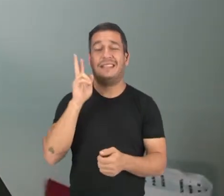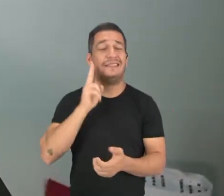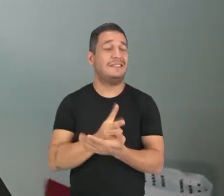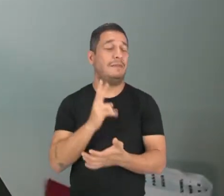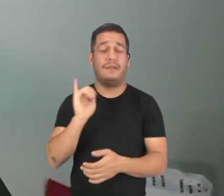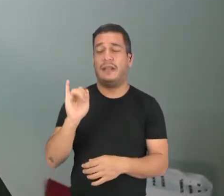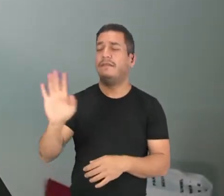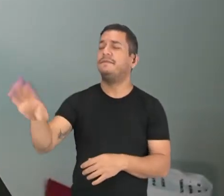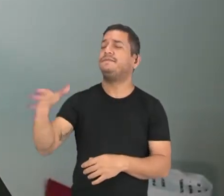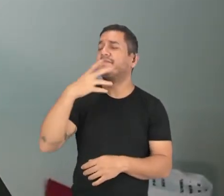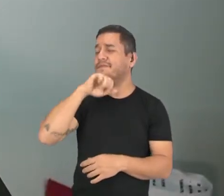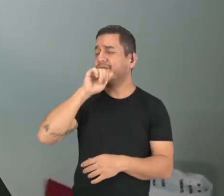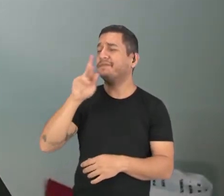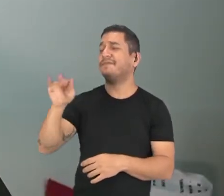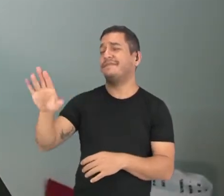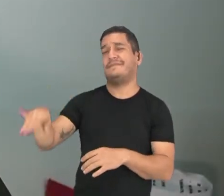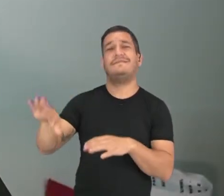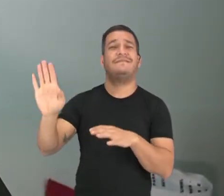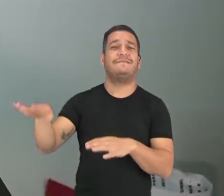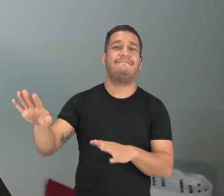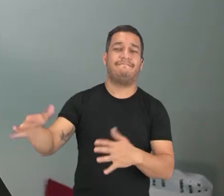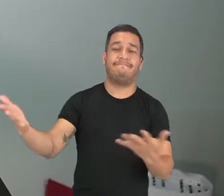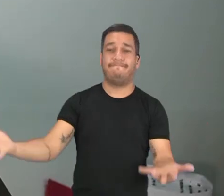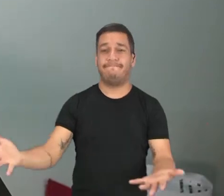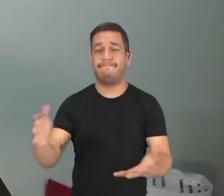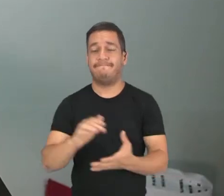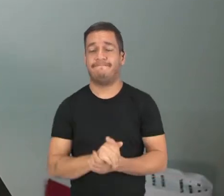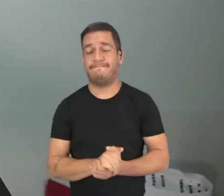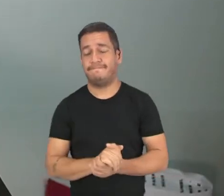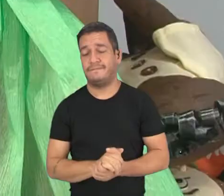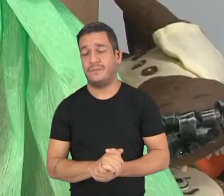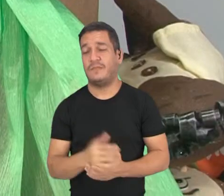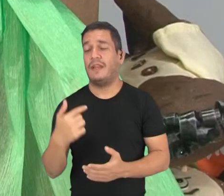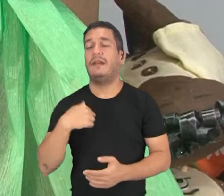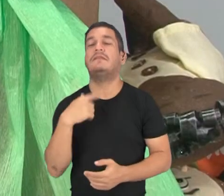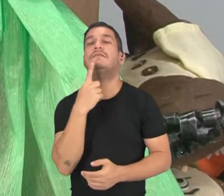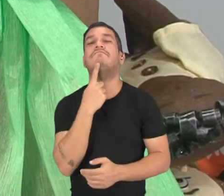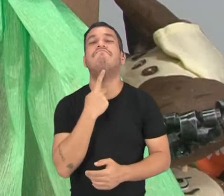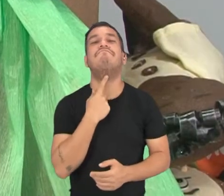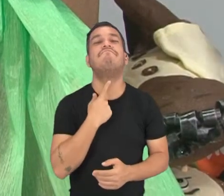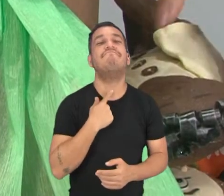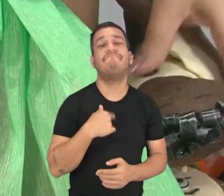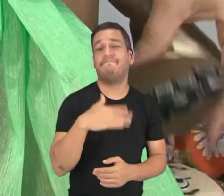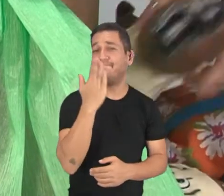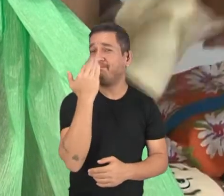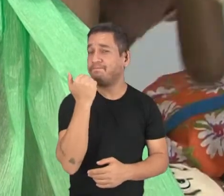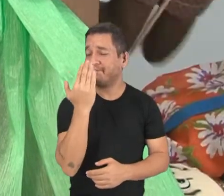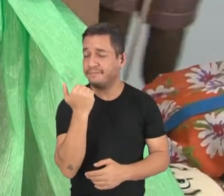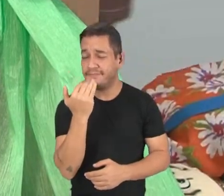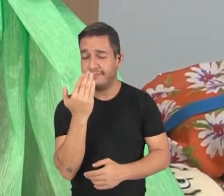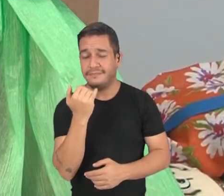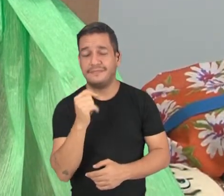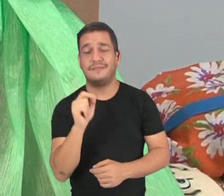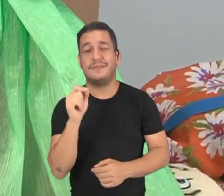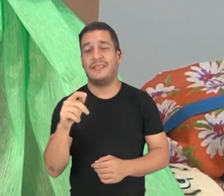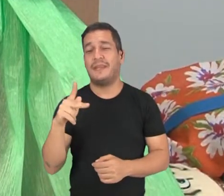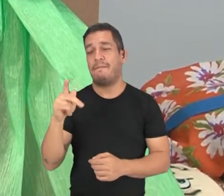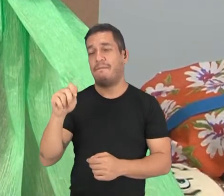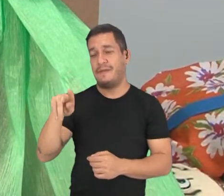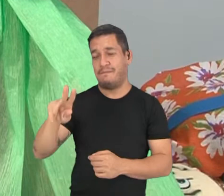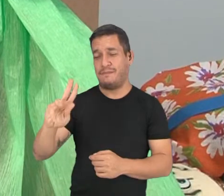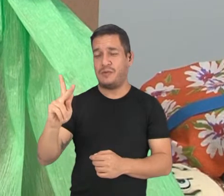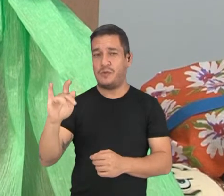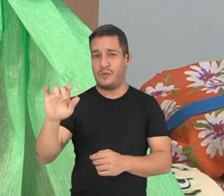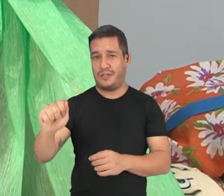pai Francisco, meu filho, tô com vontade de comer, pamonha.